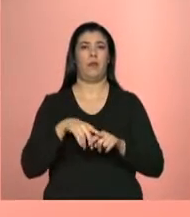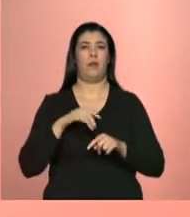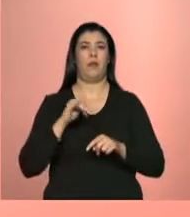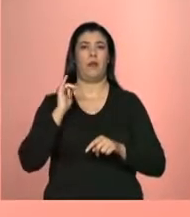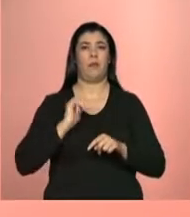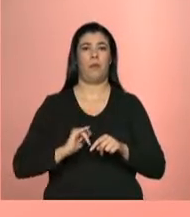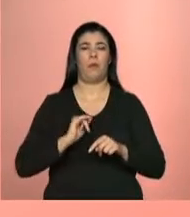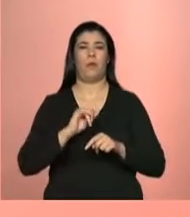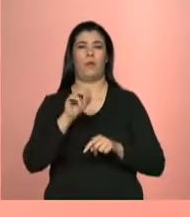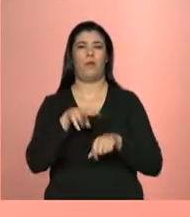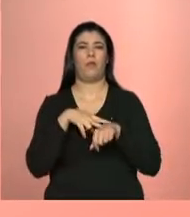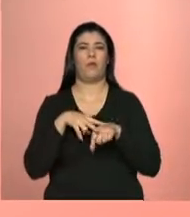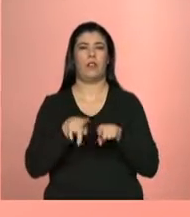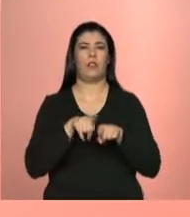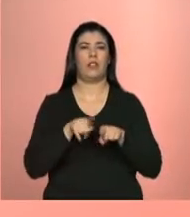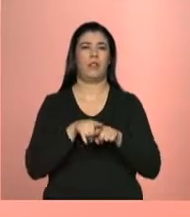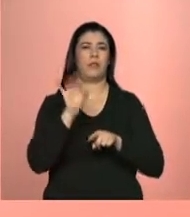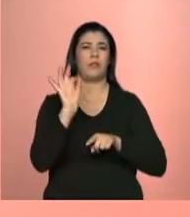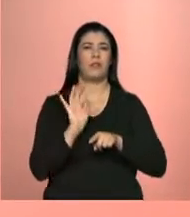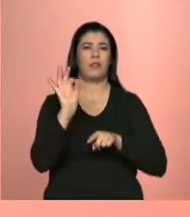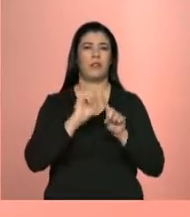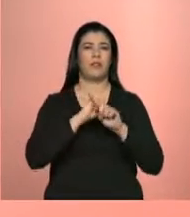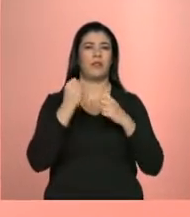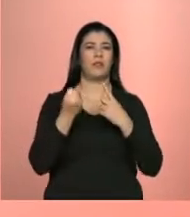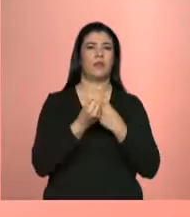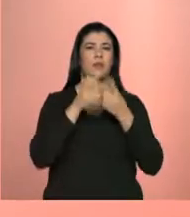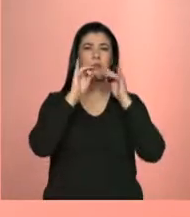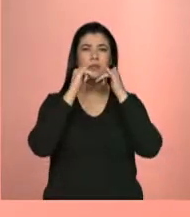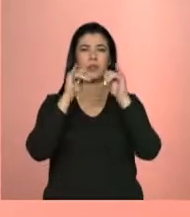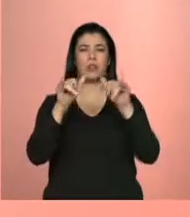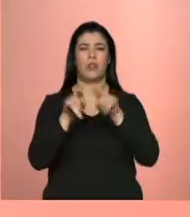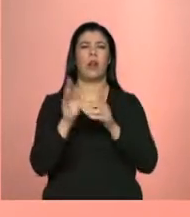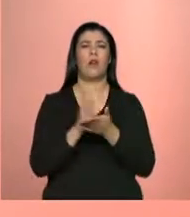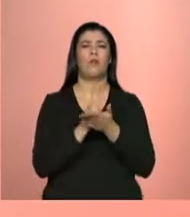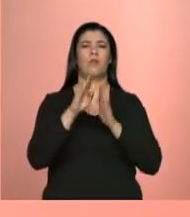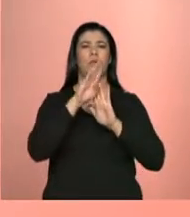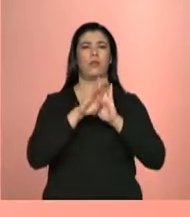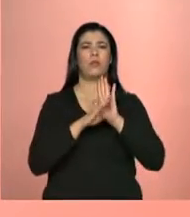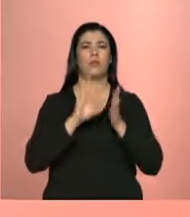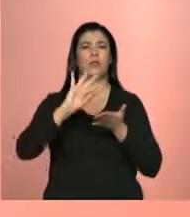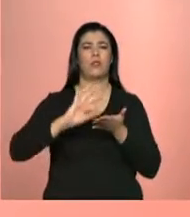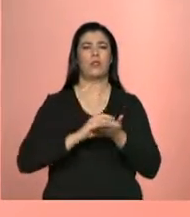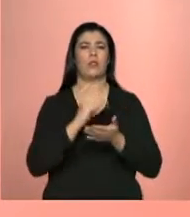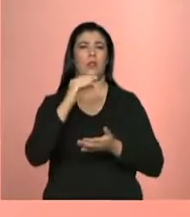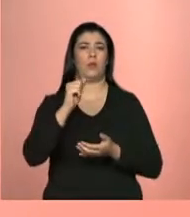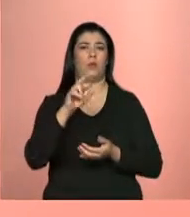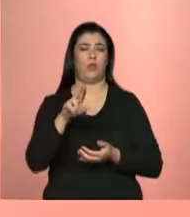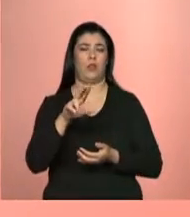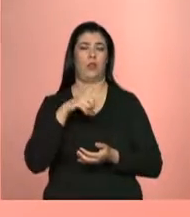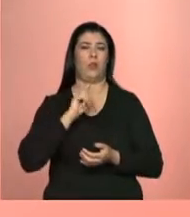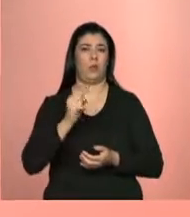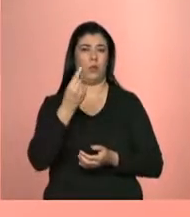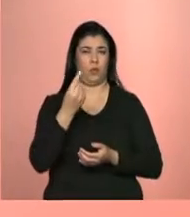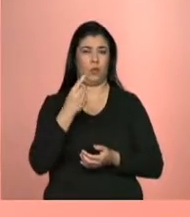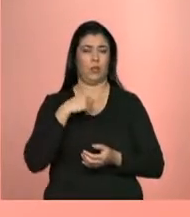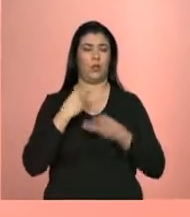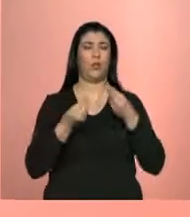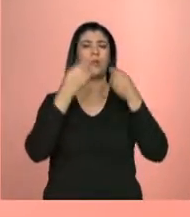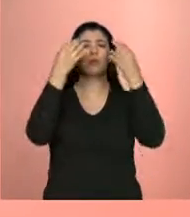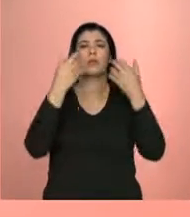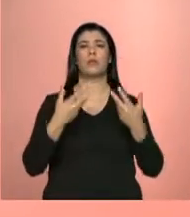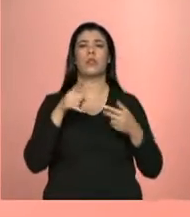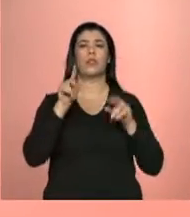Social de Energia Elétrica são alguns desses programas usuários do Cadastro Único. E por explicar um pouco mais sobre esse tema,